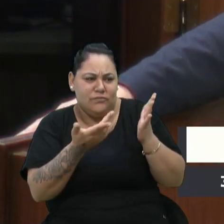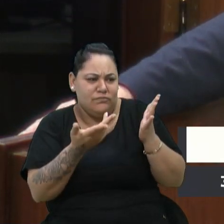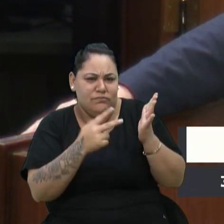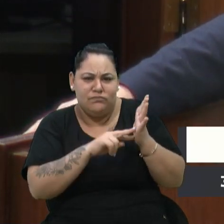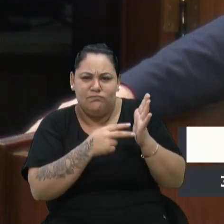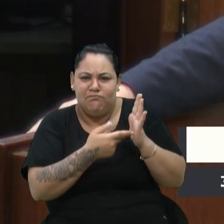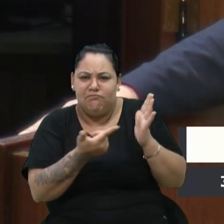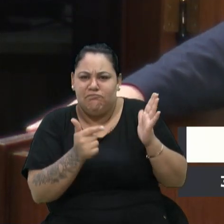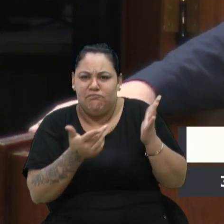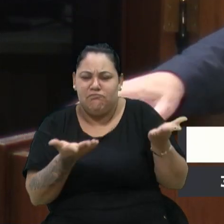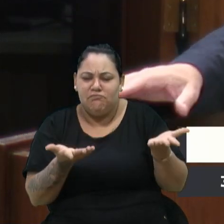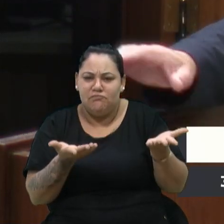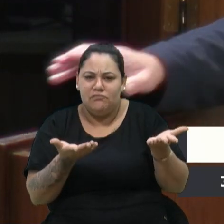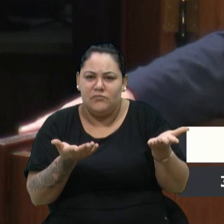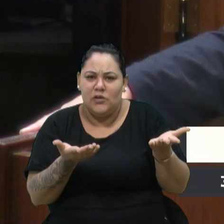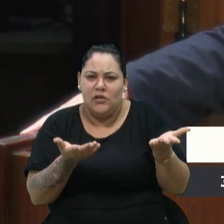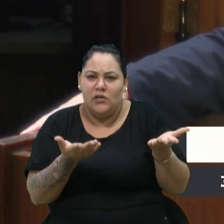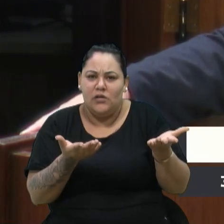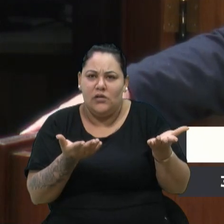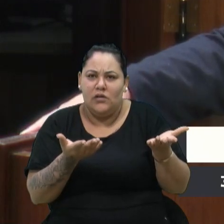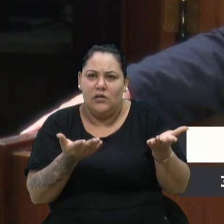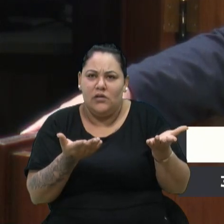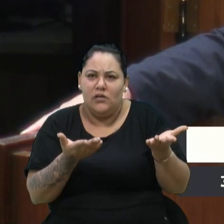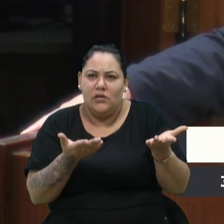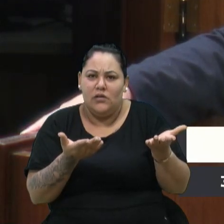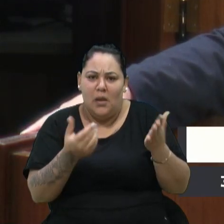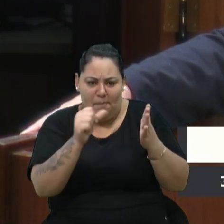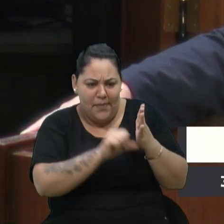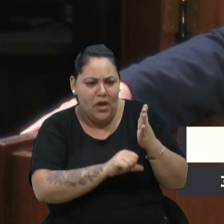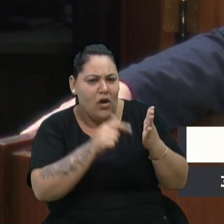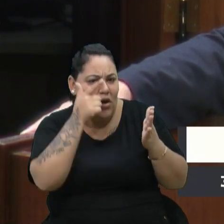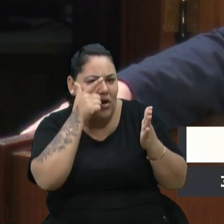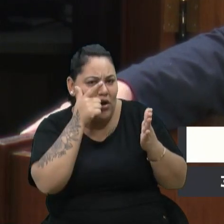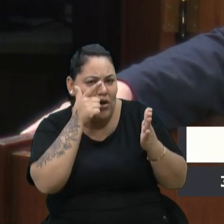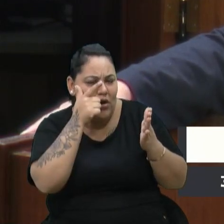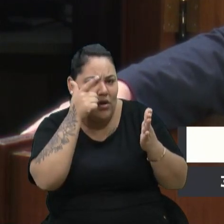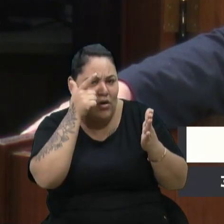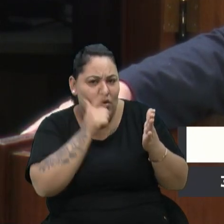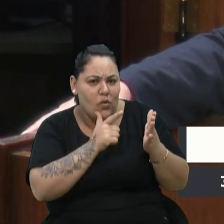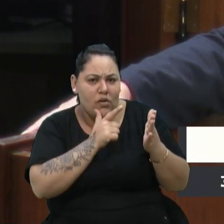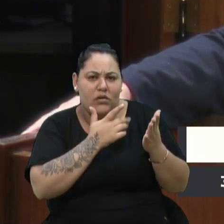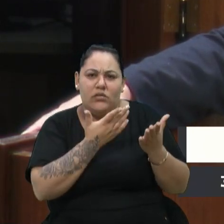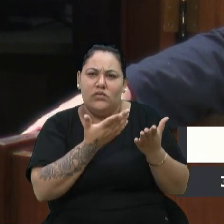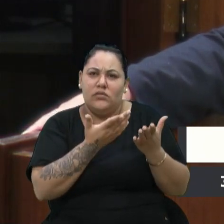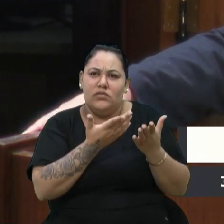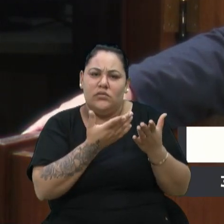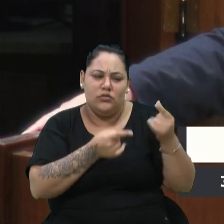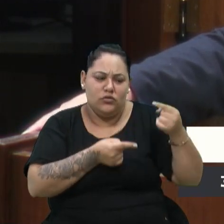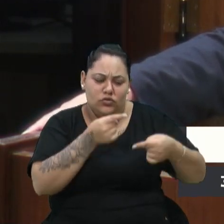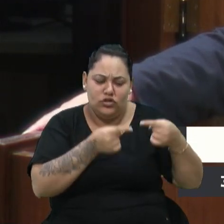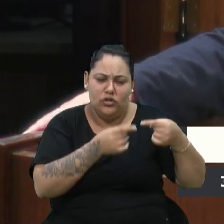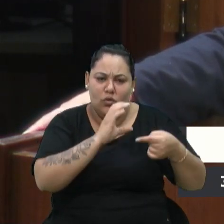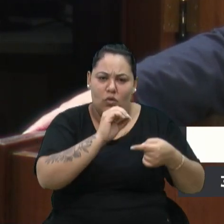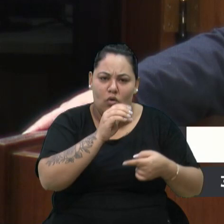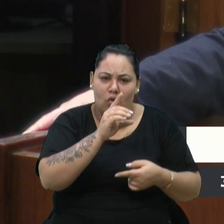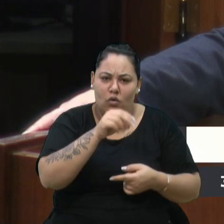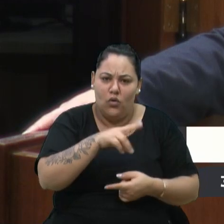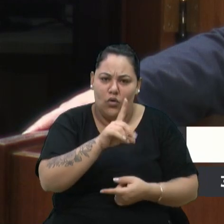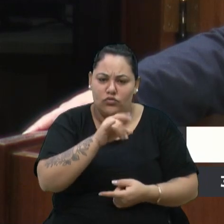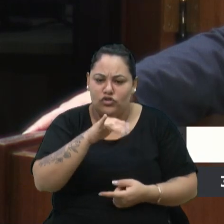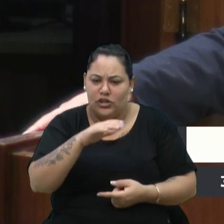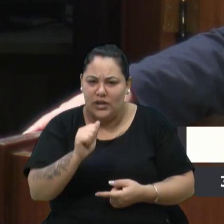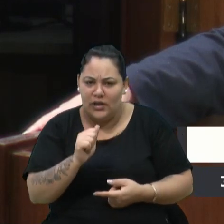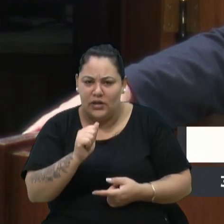decididas. E, pior, vereador Lucas Cariato, isso já foi discutido no Condica, foi discutido em todos os